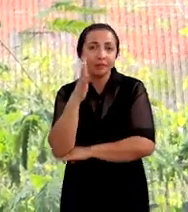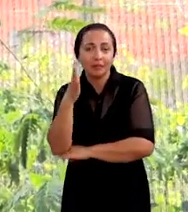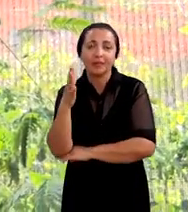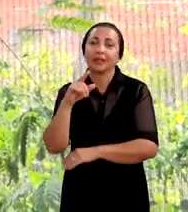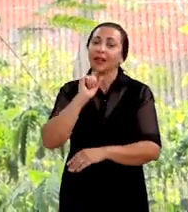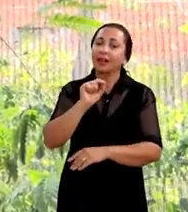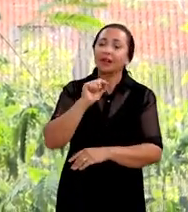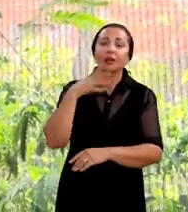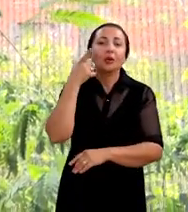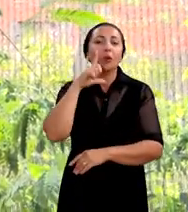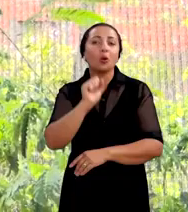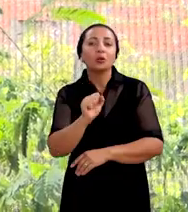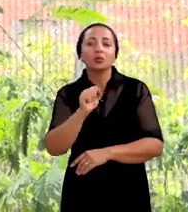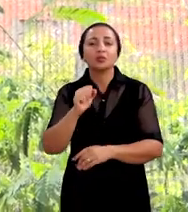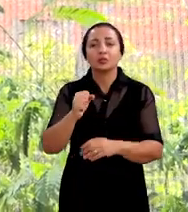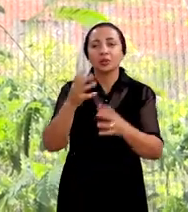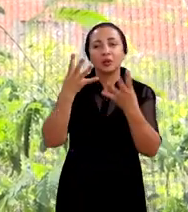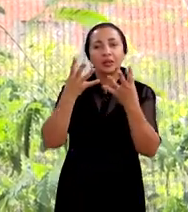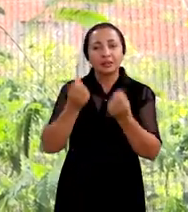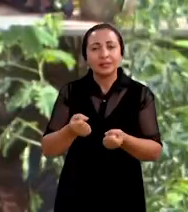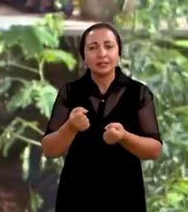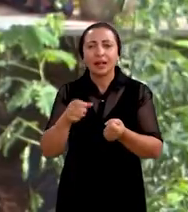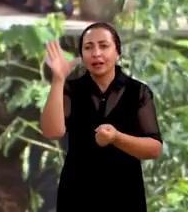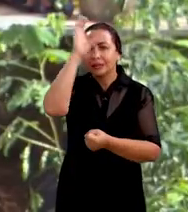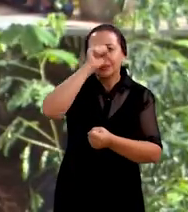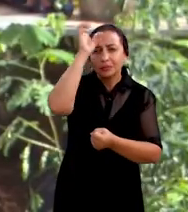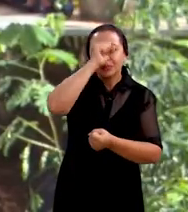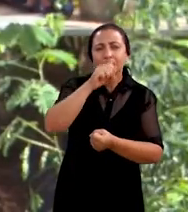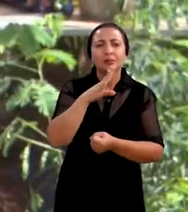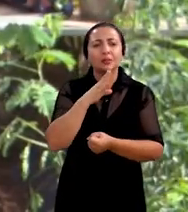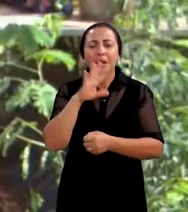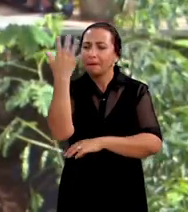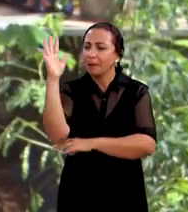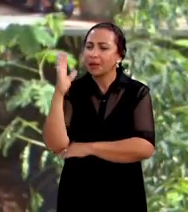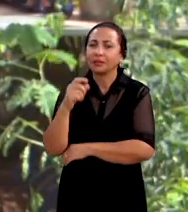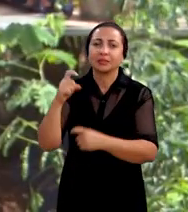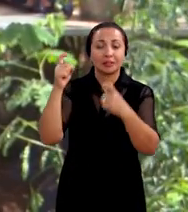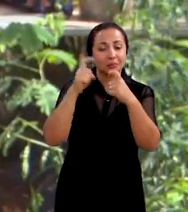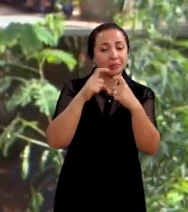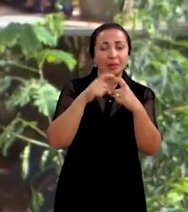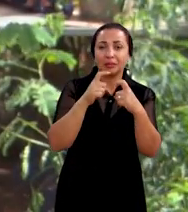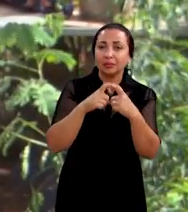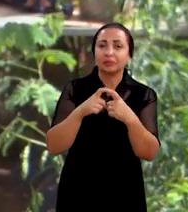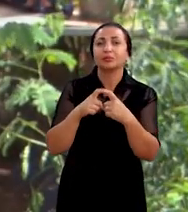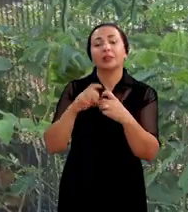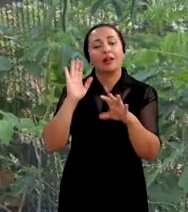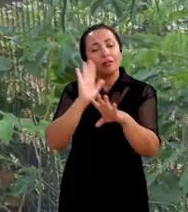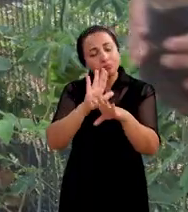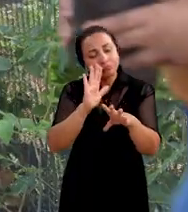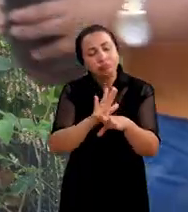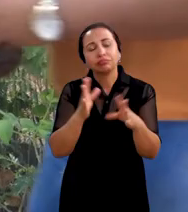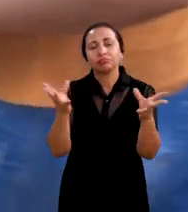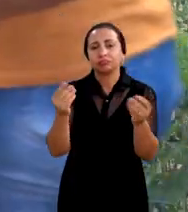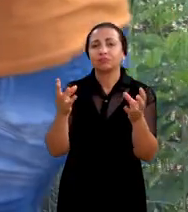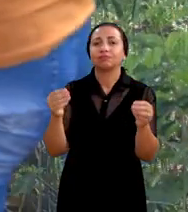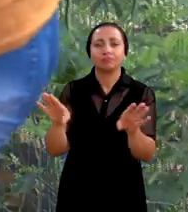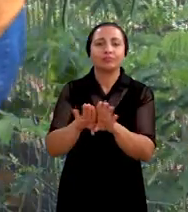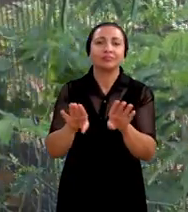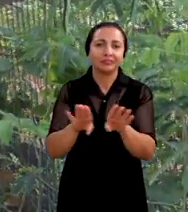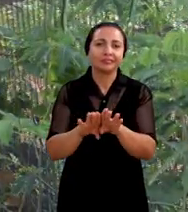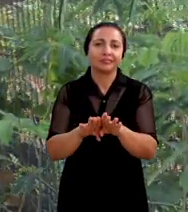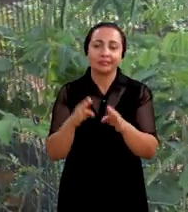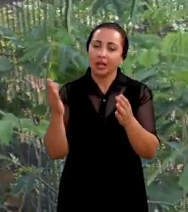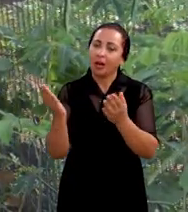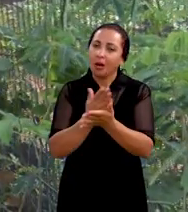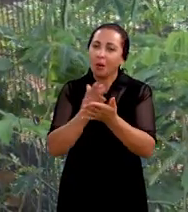conseguimos adquirir muitos conhecimentos. São plantas que, tem plantas medicinais que ajudam muito